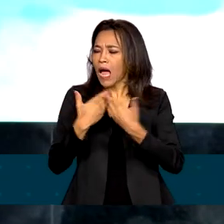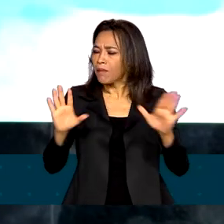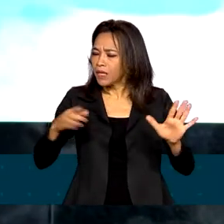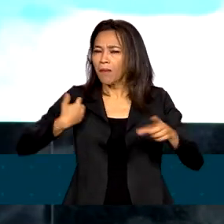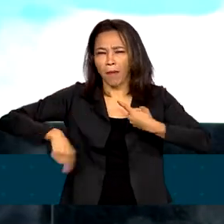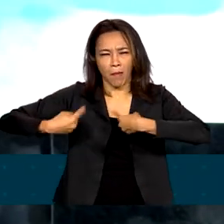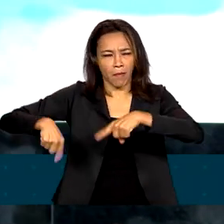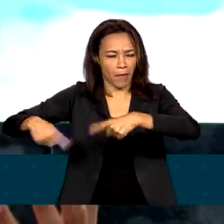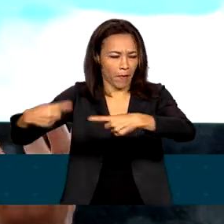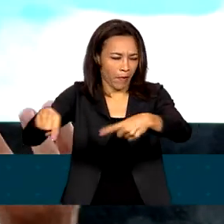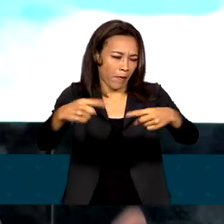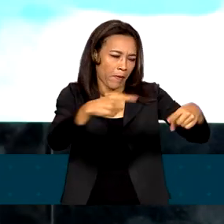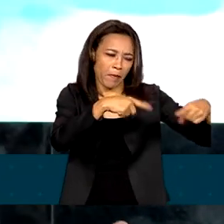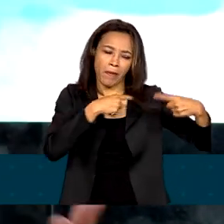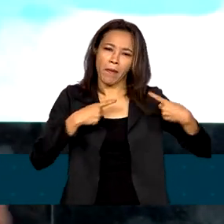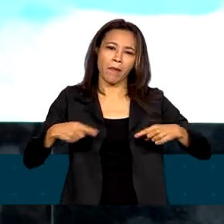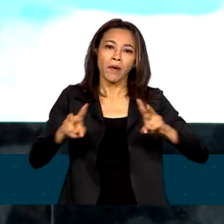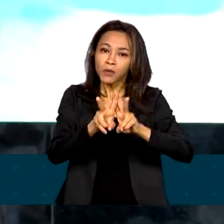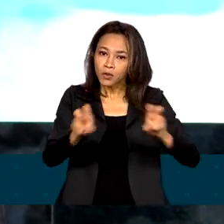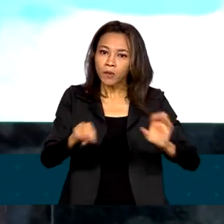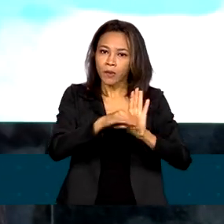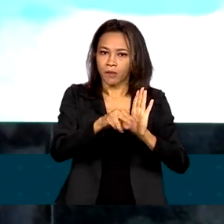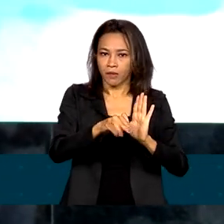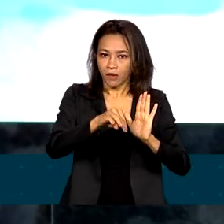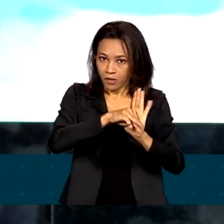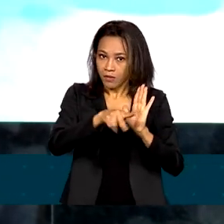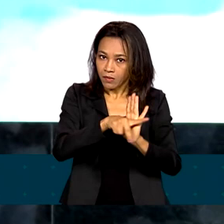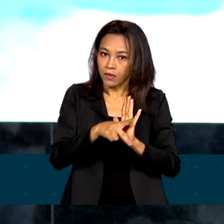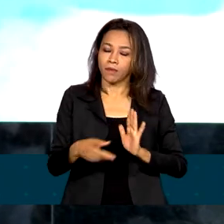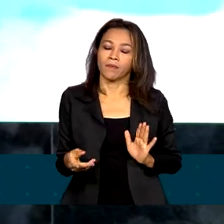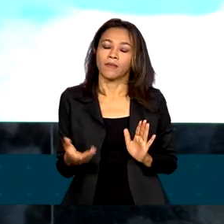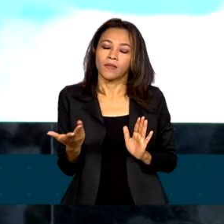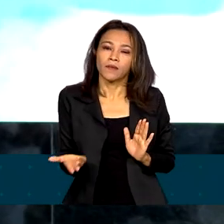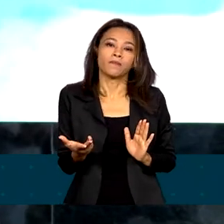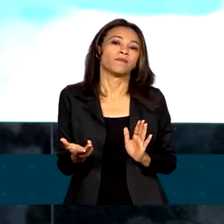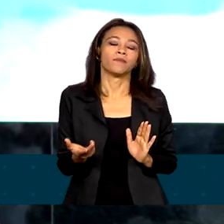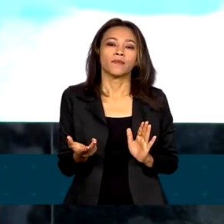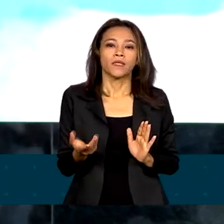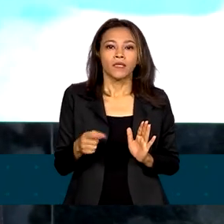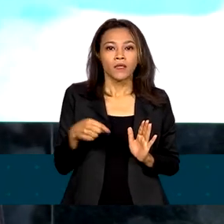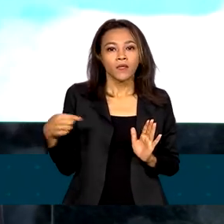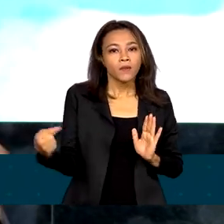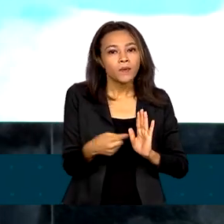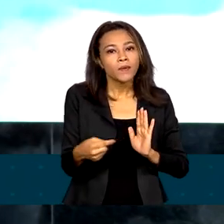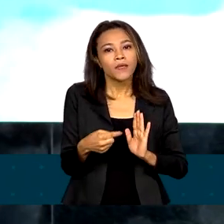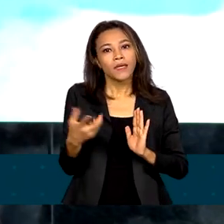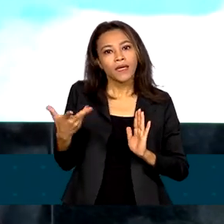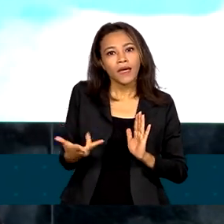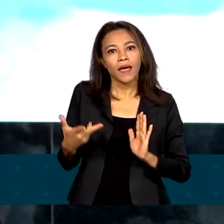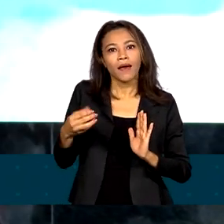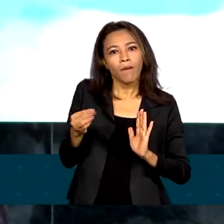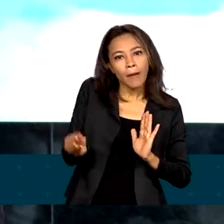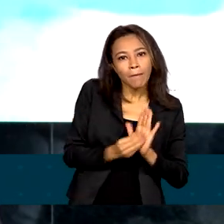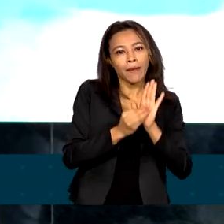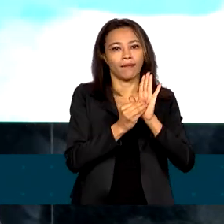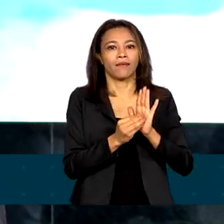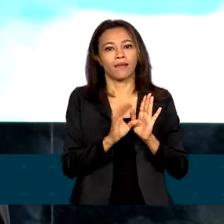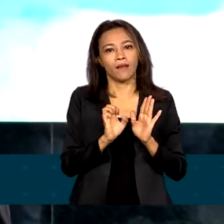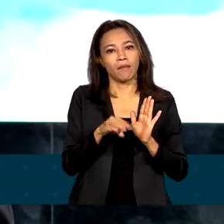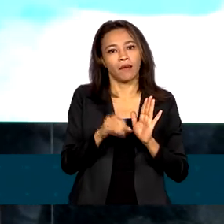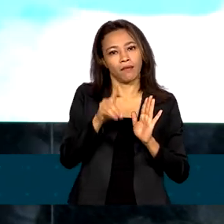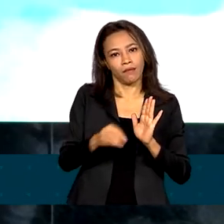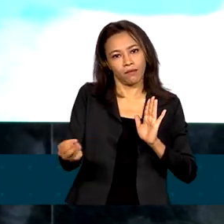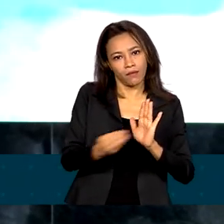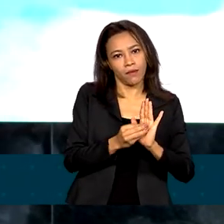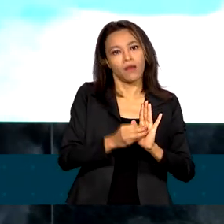parlamentares possam debater. É aquilo que puder ser transformado como emenda a outra MP, nós faremos para